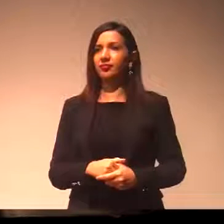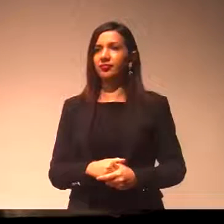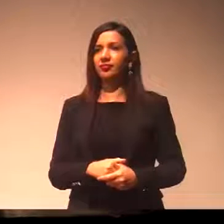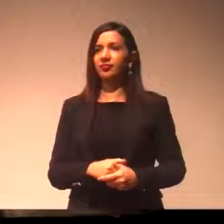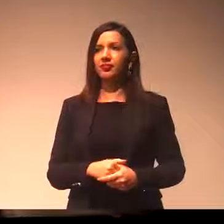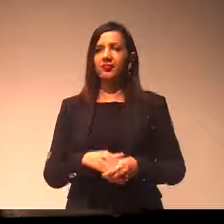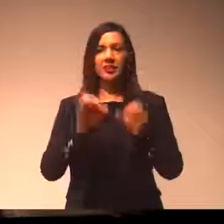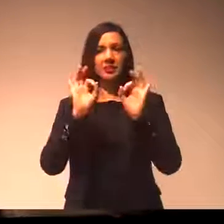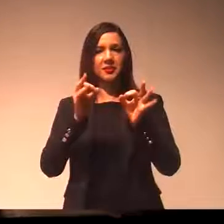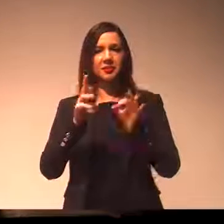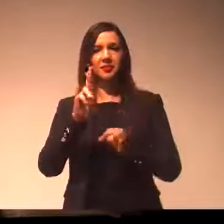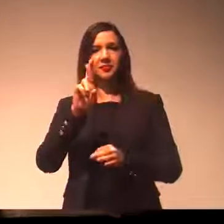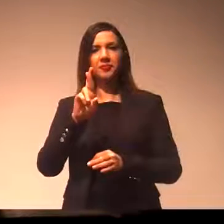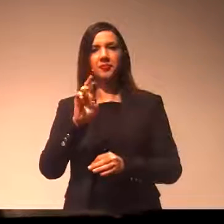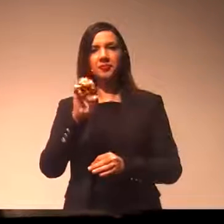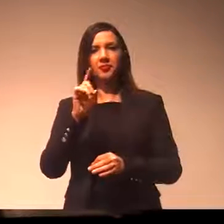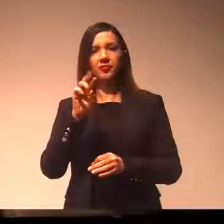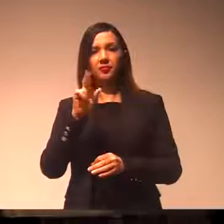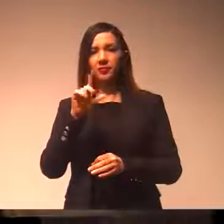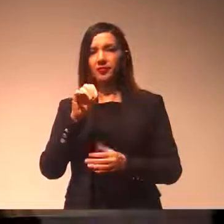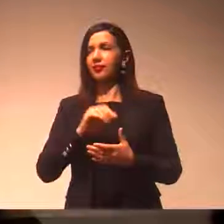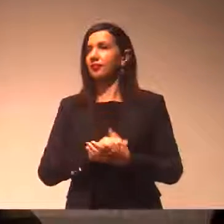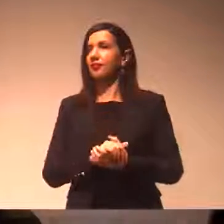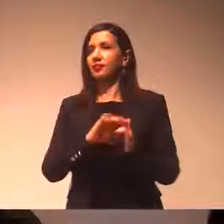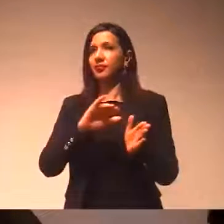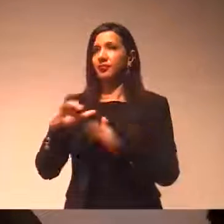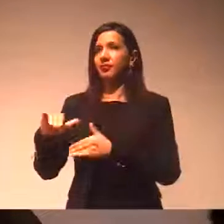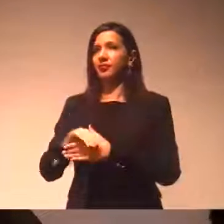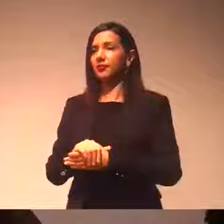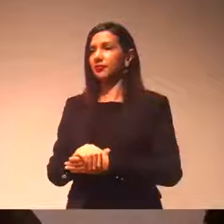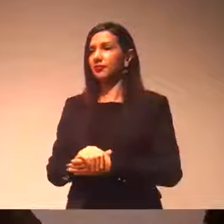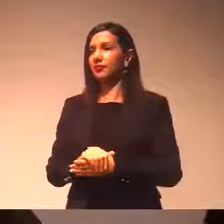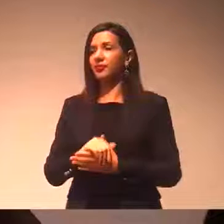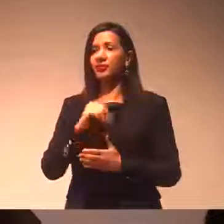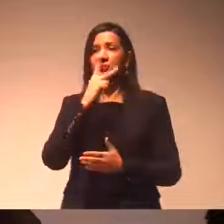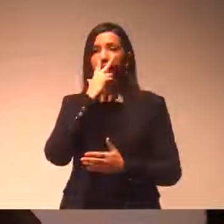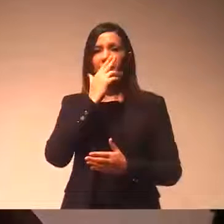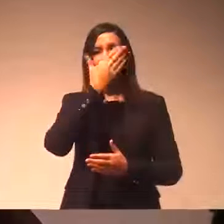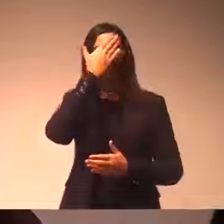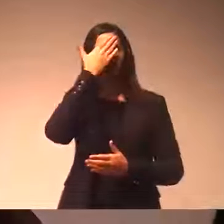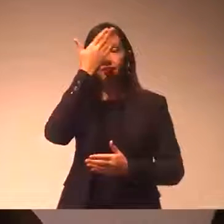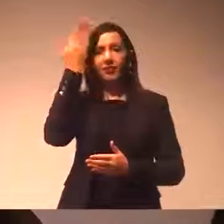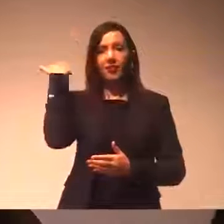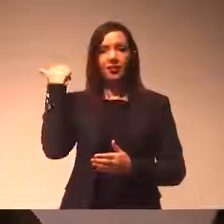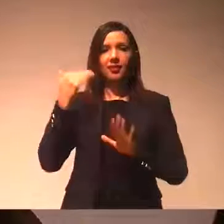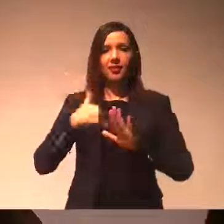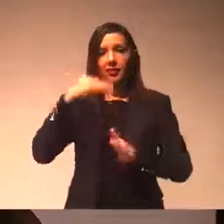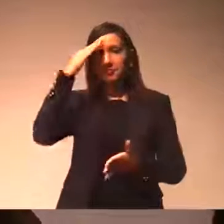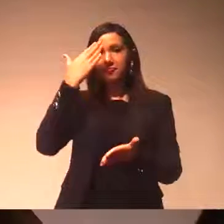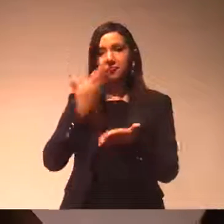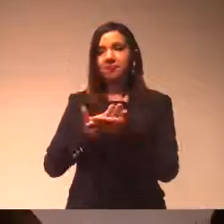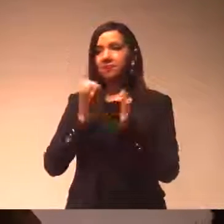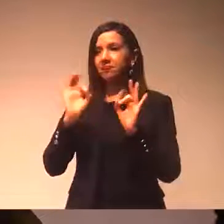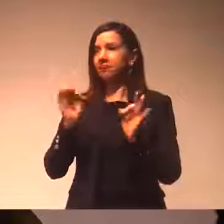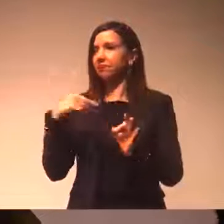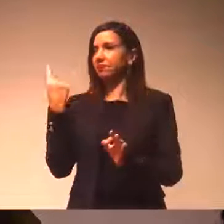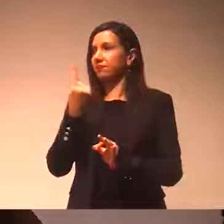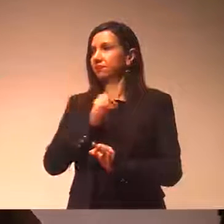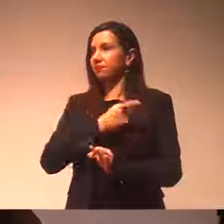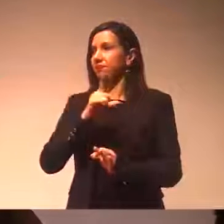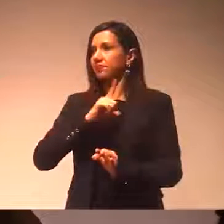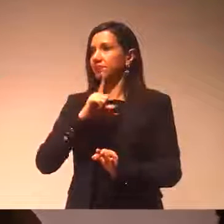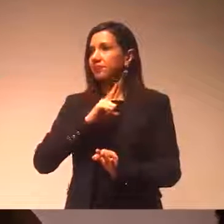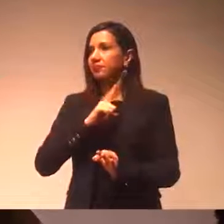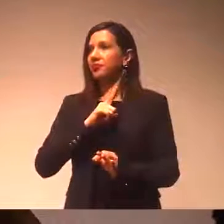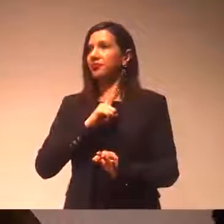Correto, vereador. Como eu considero essa uma página virada aqui, creio eu, da nossa história